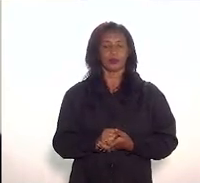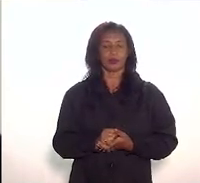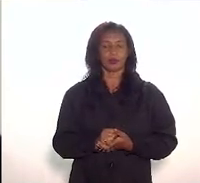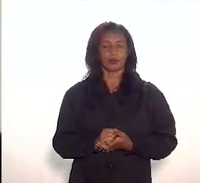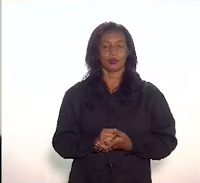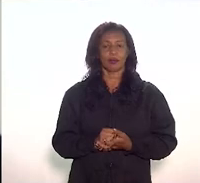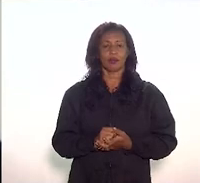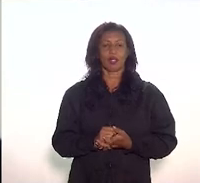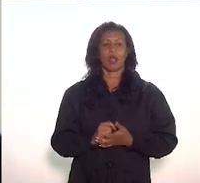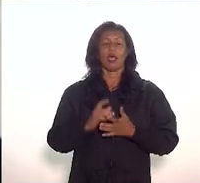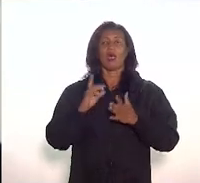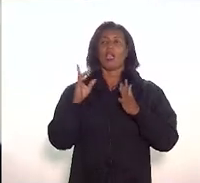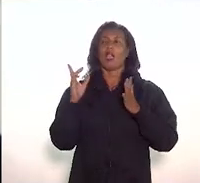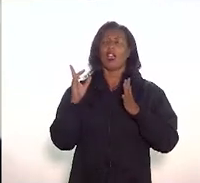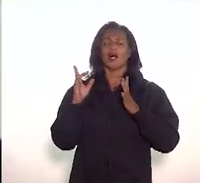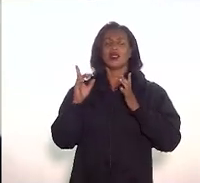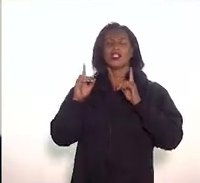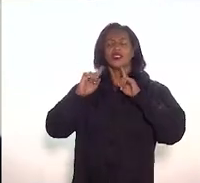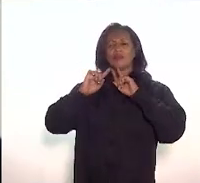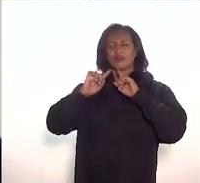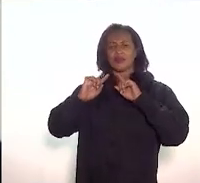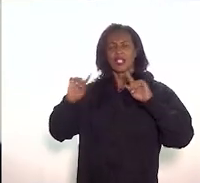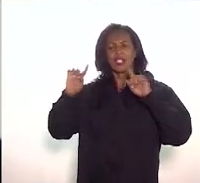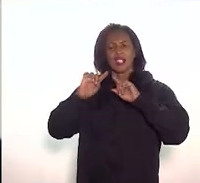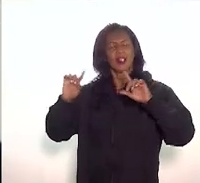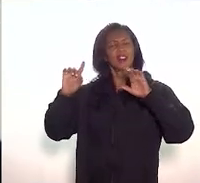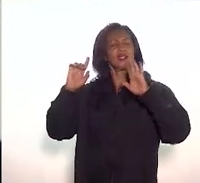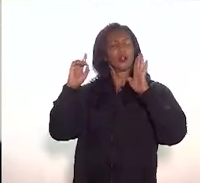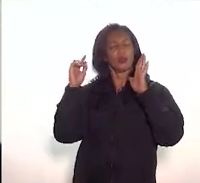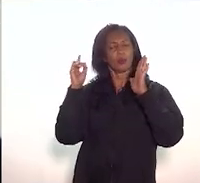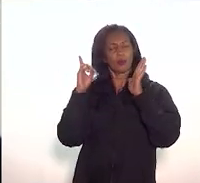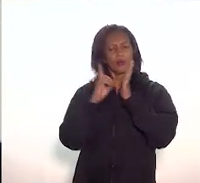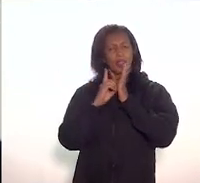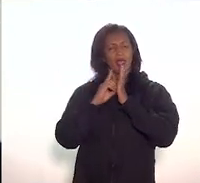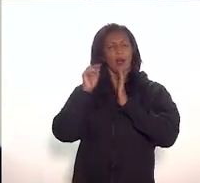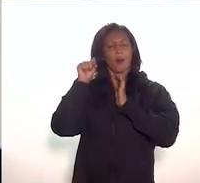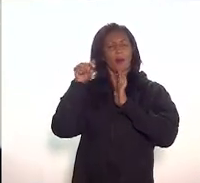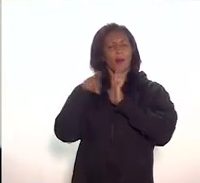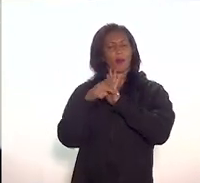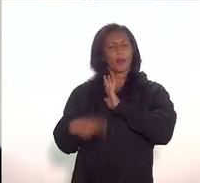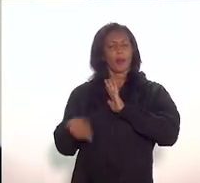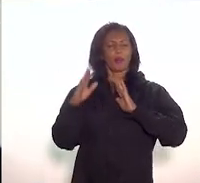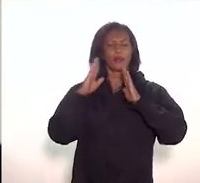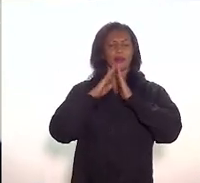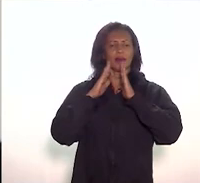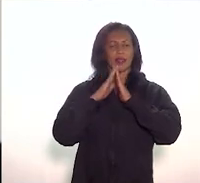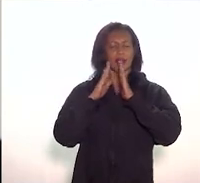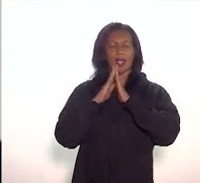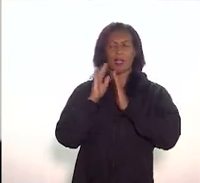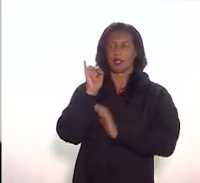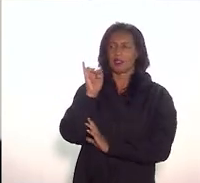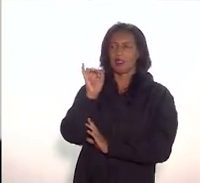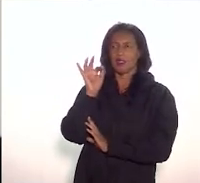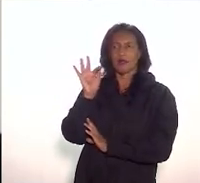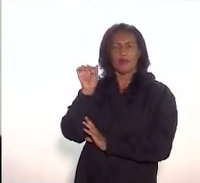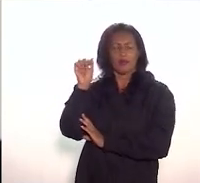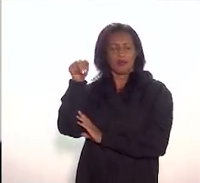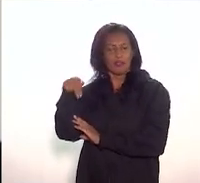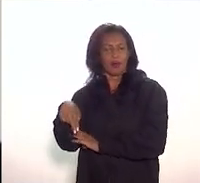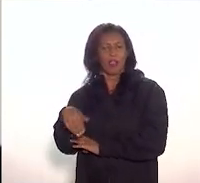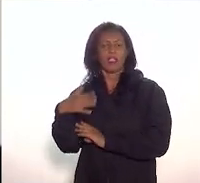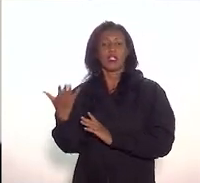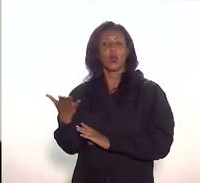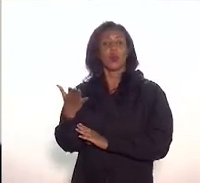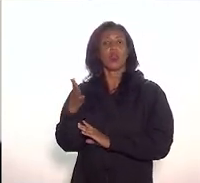às declarações de patrimônio material dessa casa, a gente tem um exemplo na esfera federal que é o IFAM, que quando um bem é